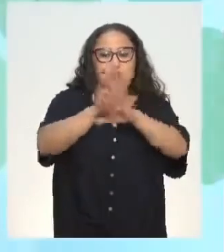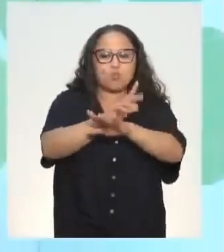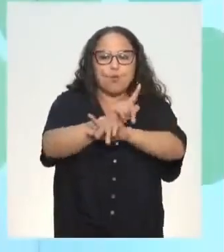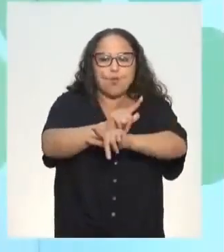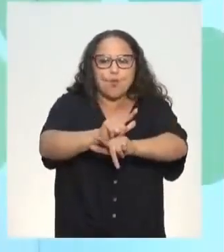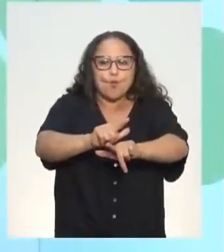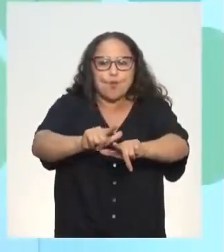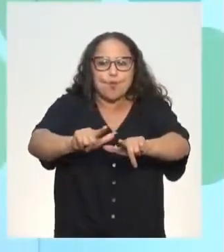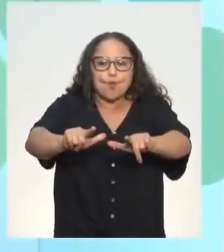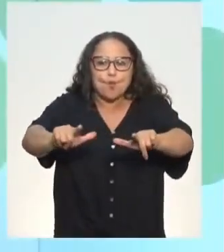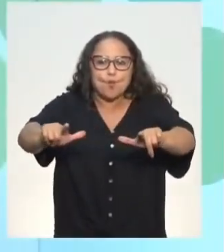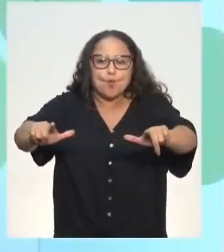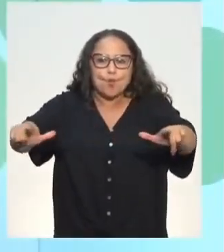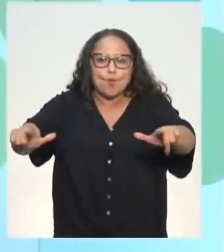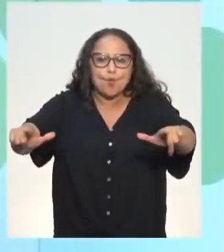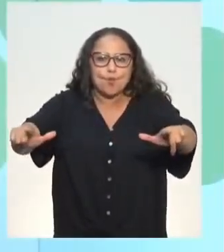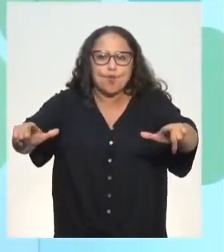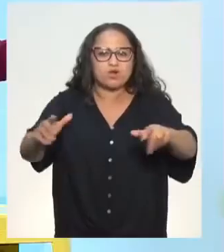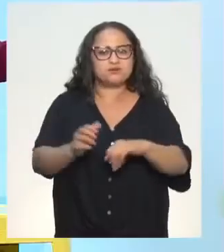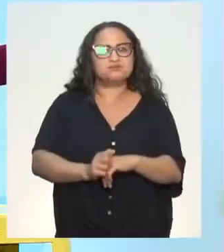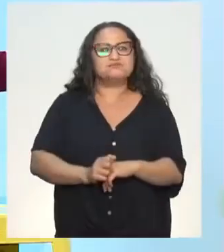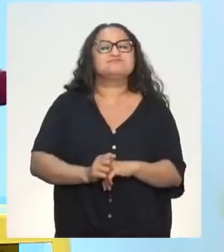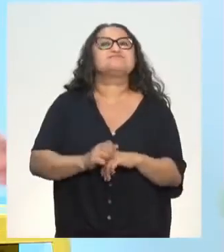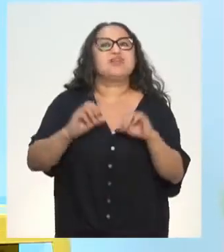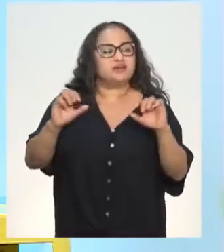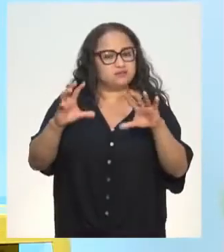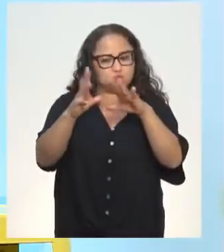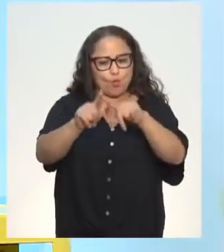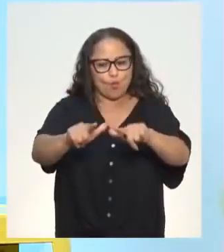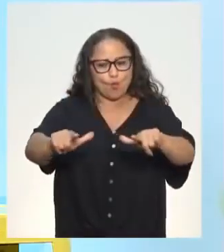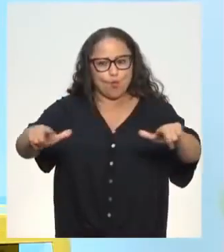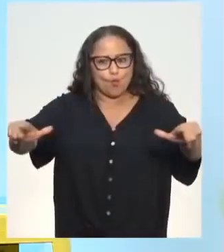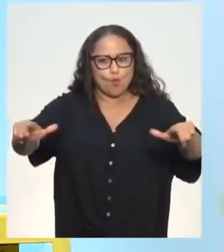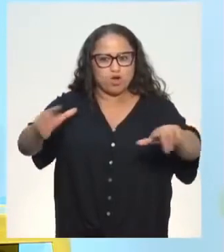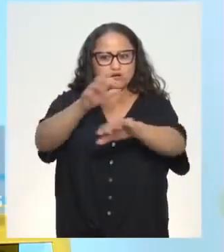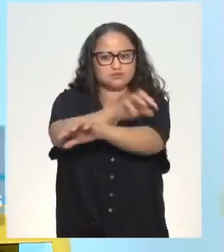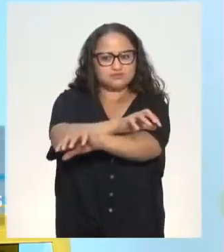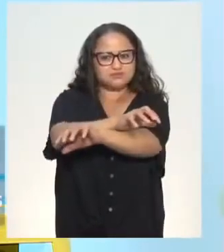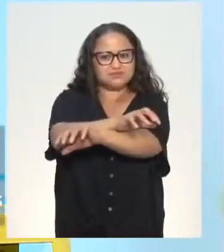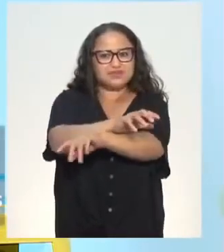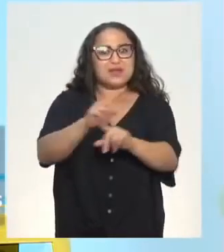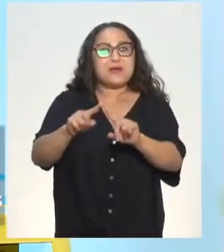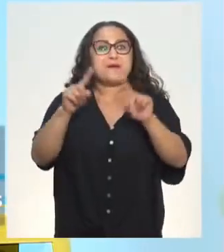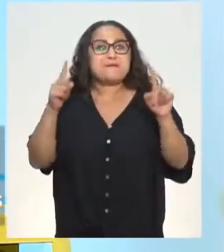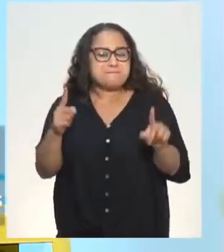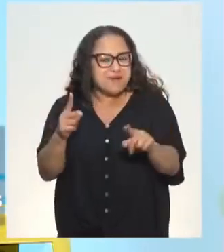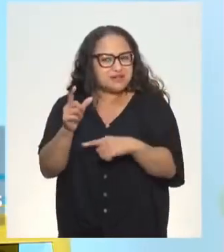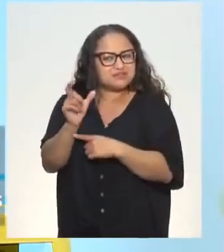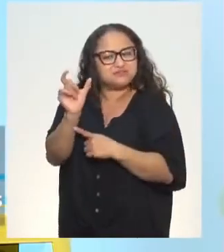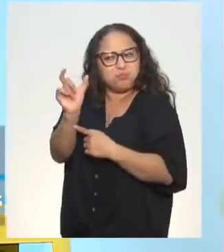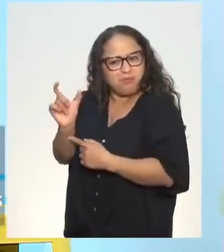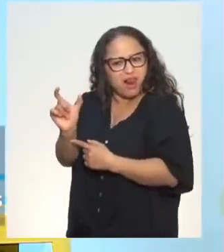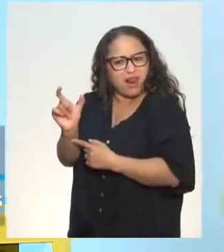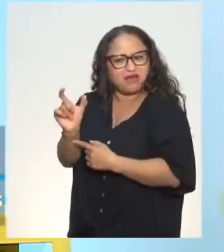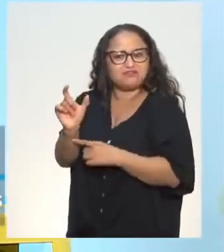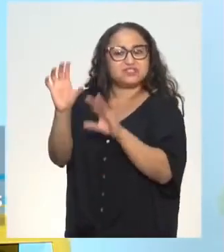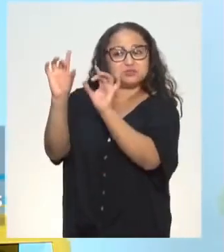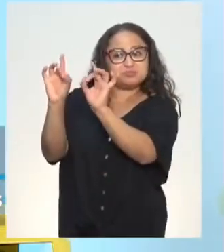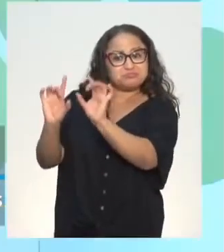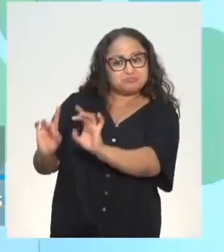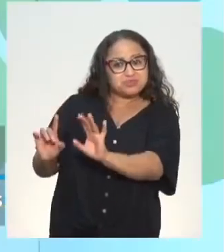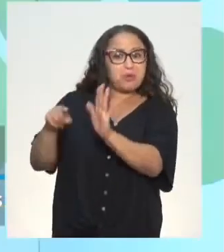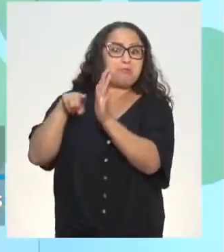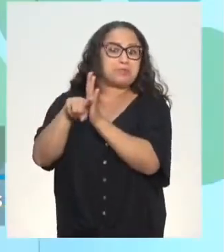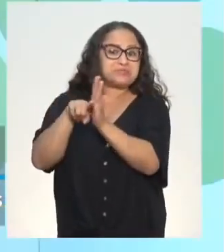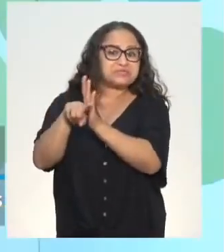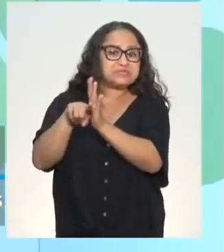destruindo o bioma. Isso, olha aí que fácil. Mas, aqui são palavras usadas por especialistas, então fica assim. Porque a